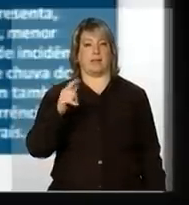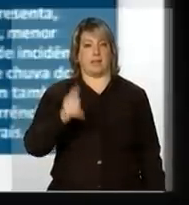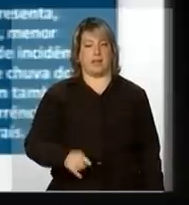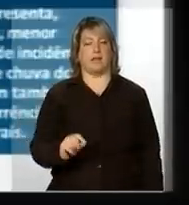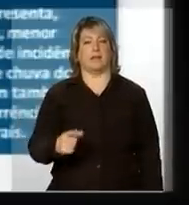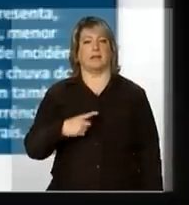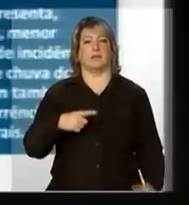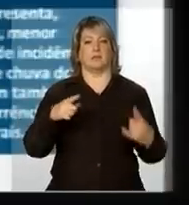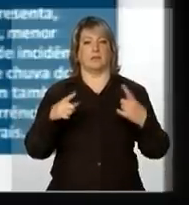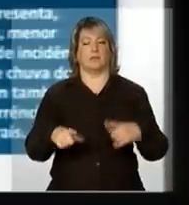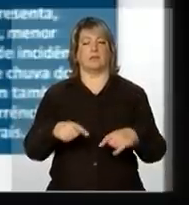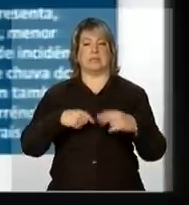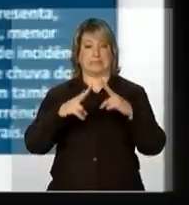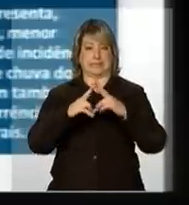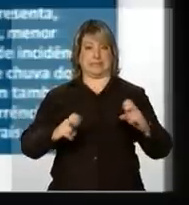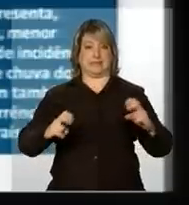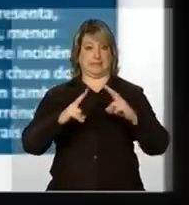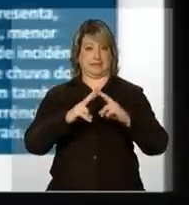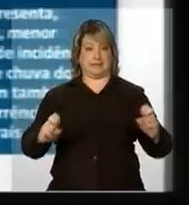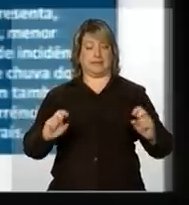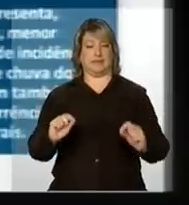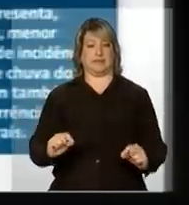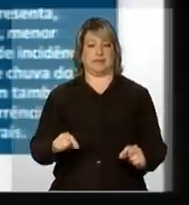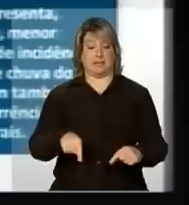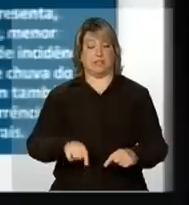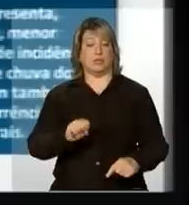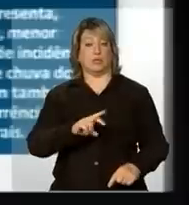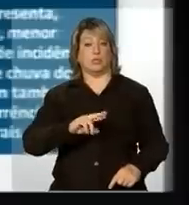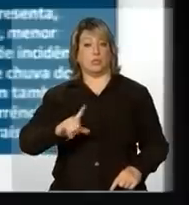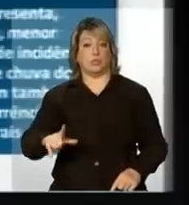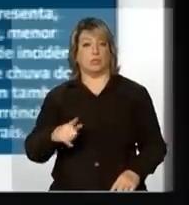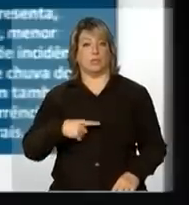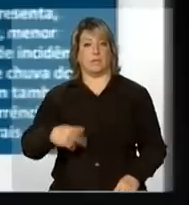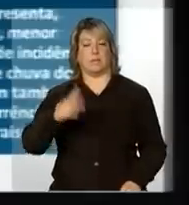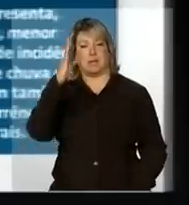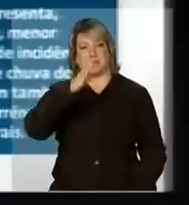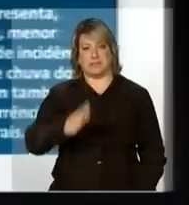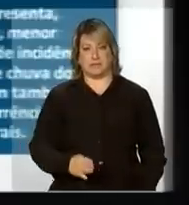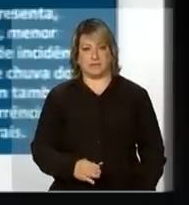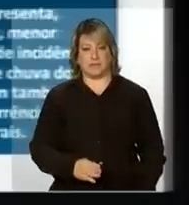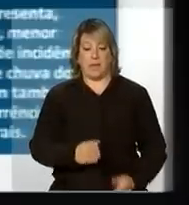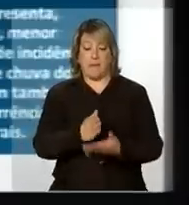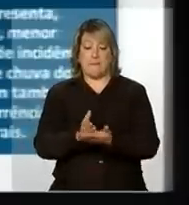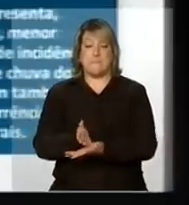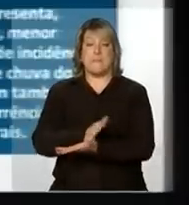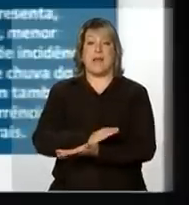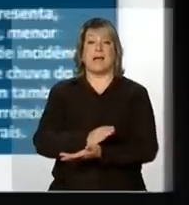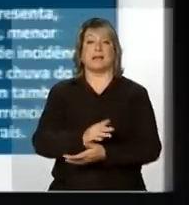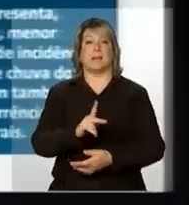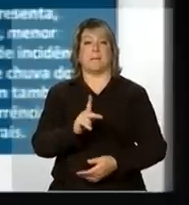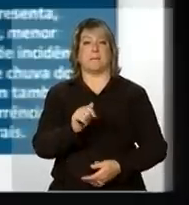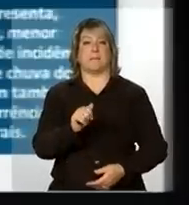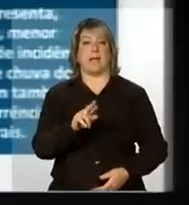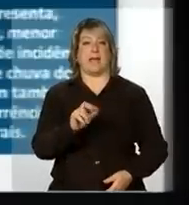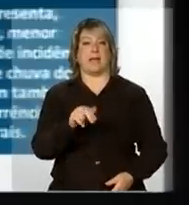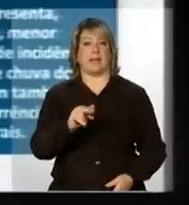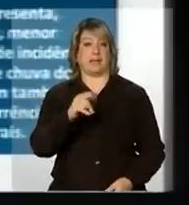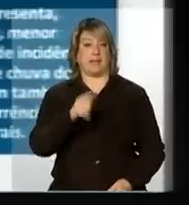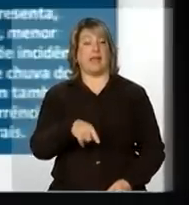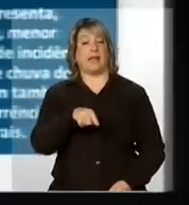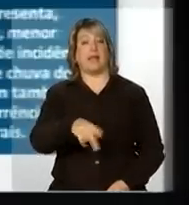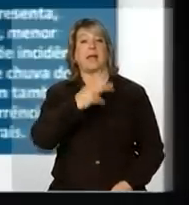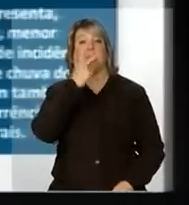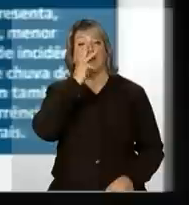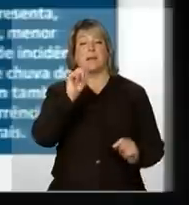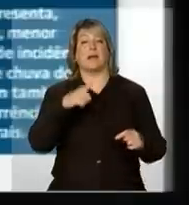trecho total de Santa Catarina, é o extremo sul do Brasil. Parte do estado do Paraná, ele tem uma característica